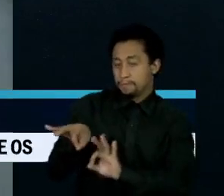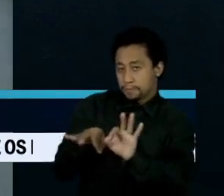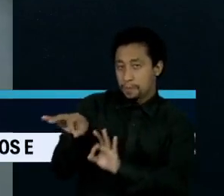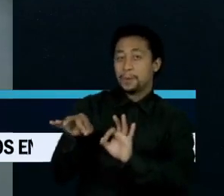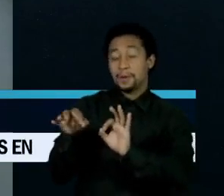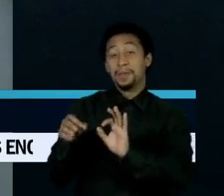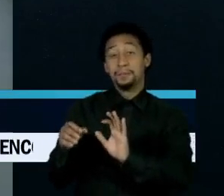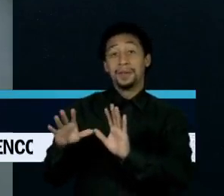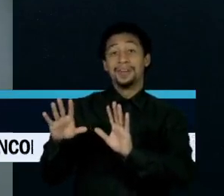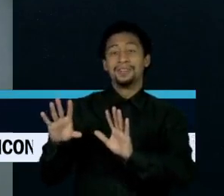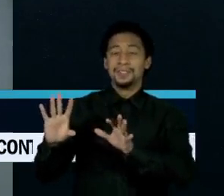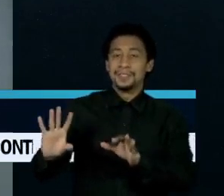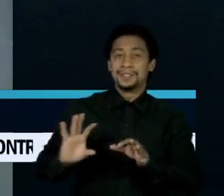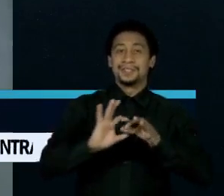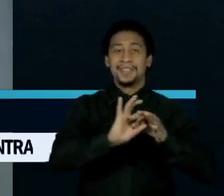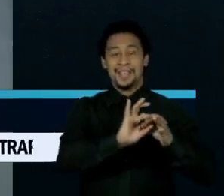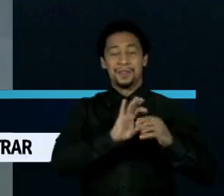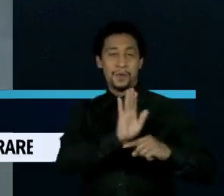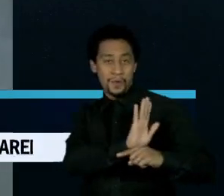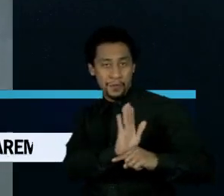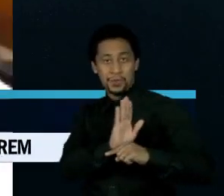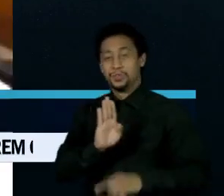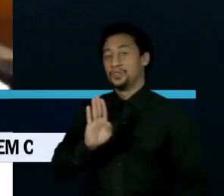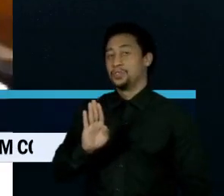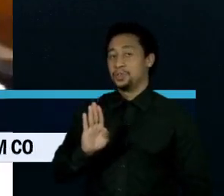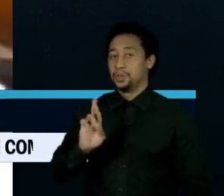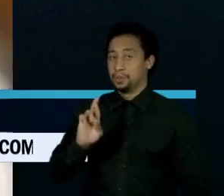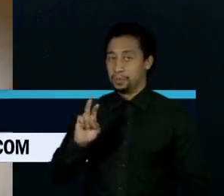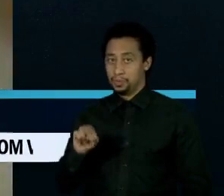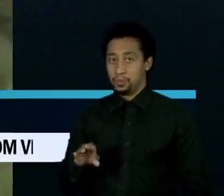Bruno Pereira. O vídeo é de Mauro Nascimento.